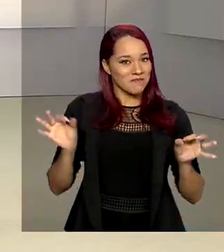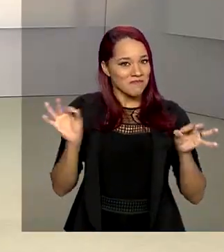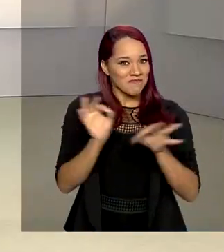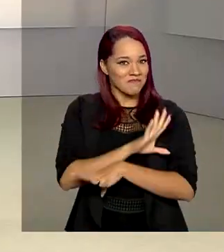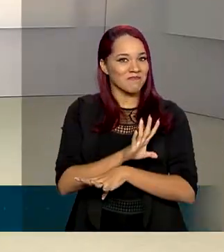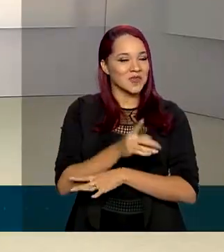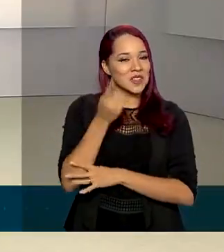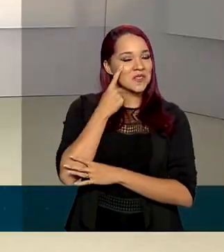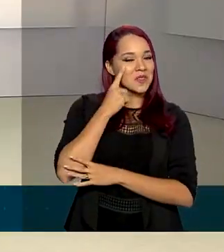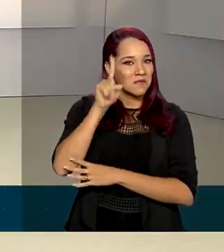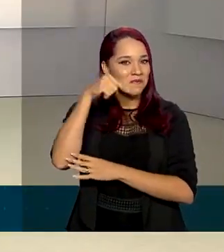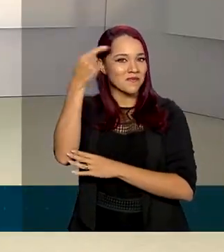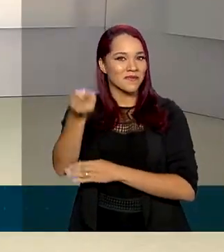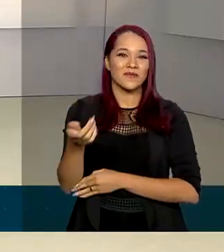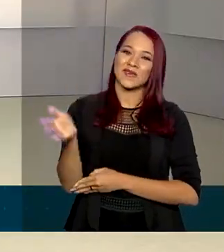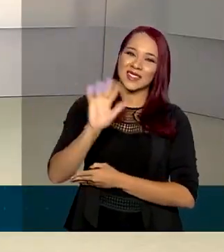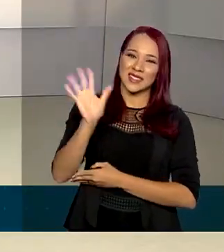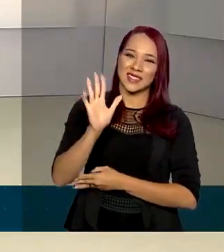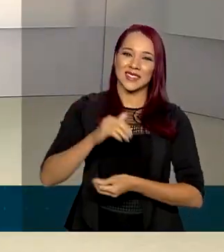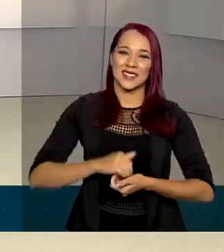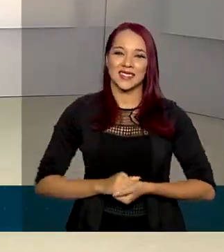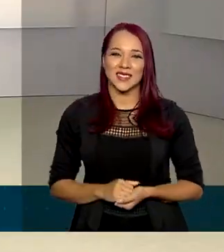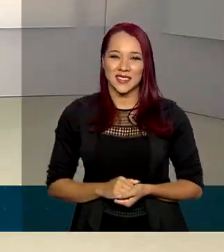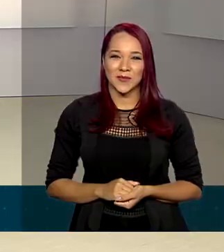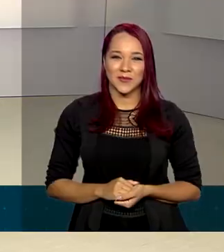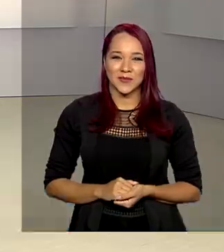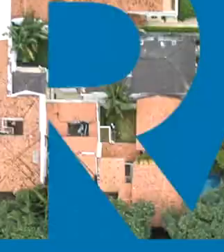por aqui. Nos vemos na próxima edição. Até lá!